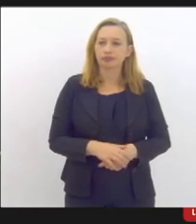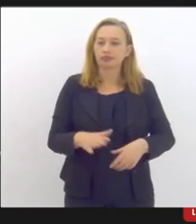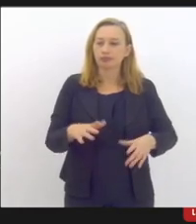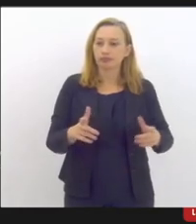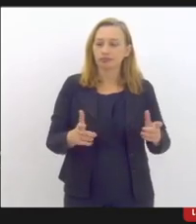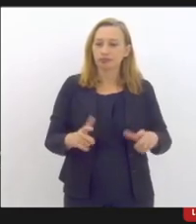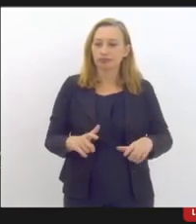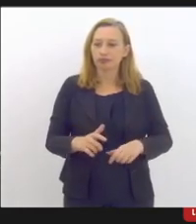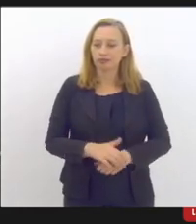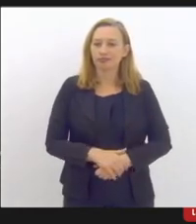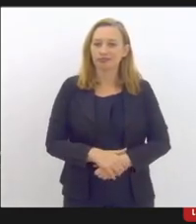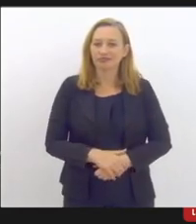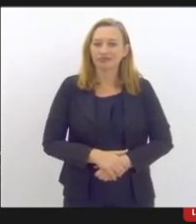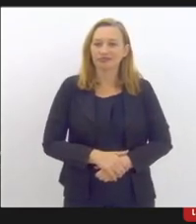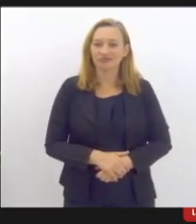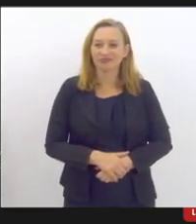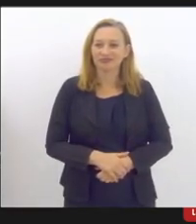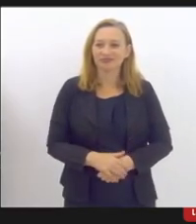acessar